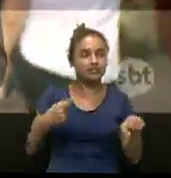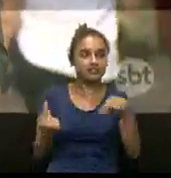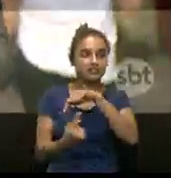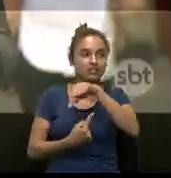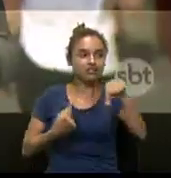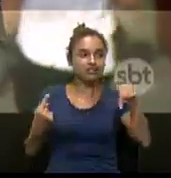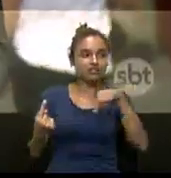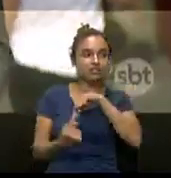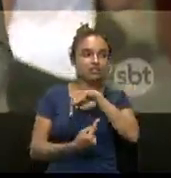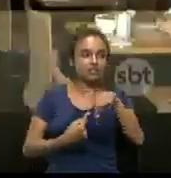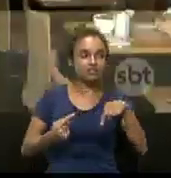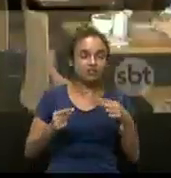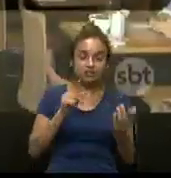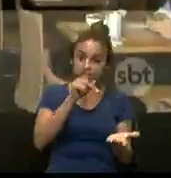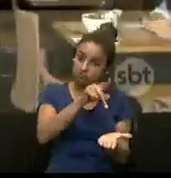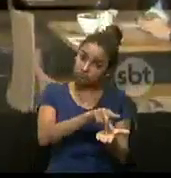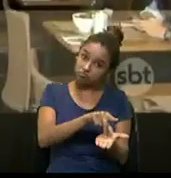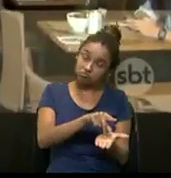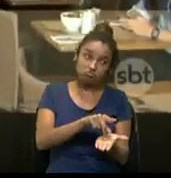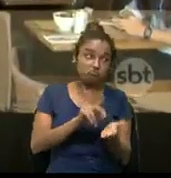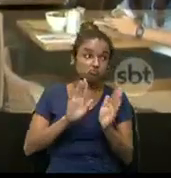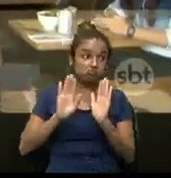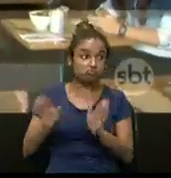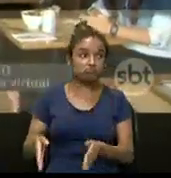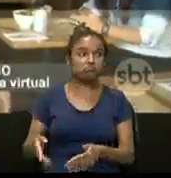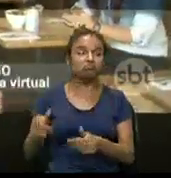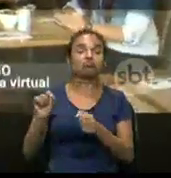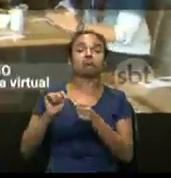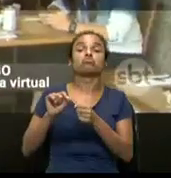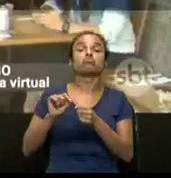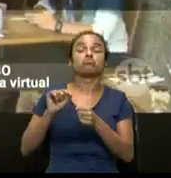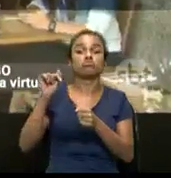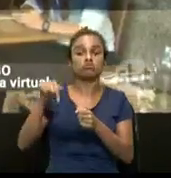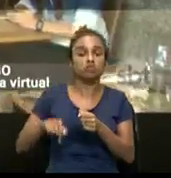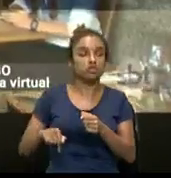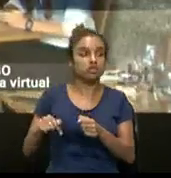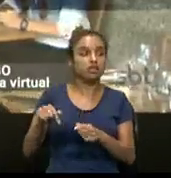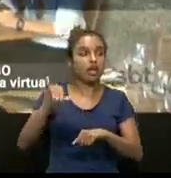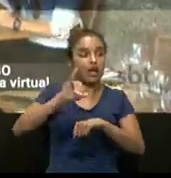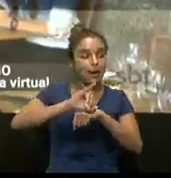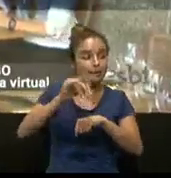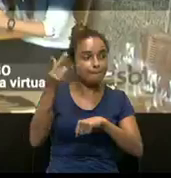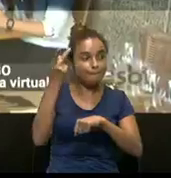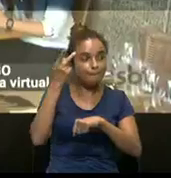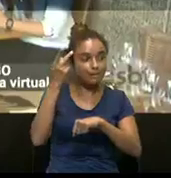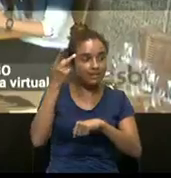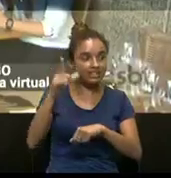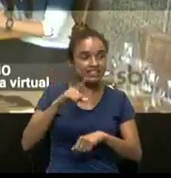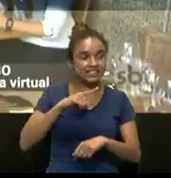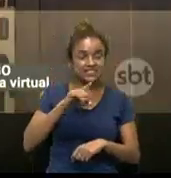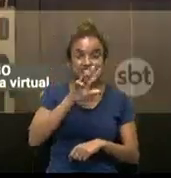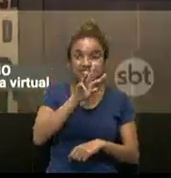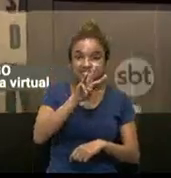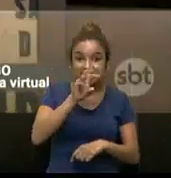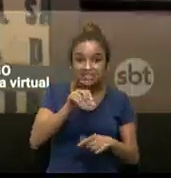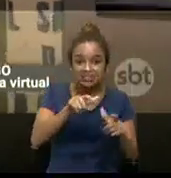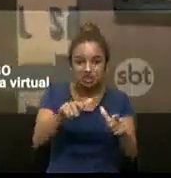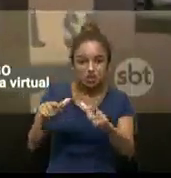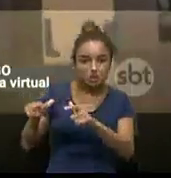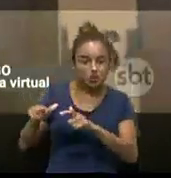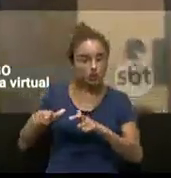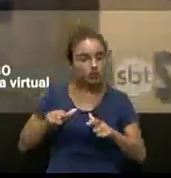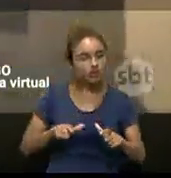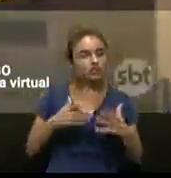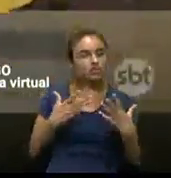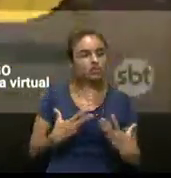no mercado real? Pois já tem gente fazendo isso. Na capital paulista, já são pelo menos 30 estabelecimentos. Este